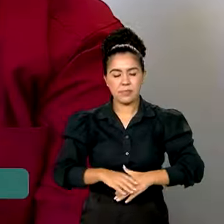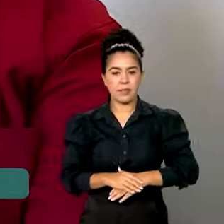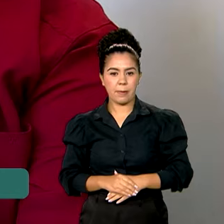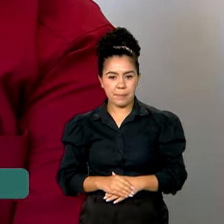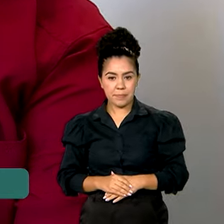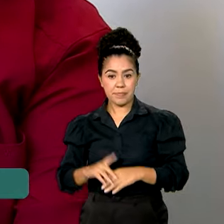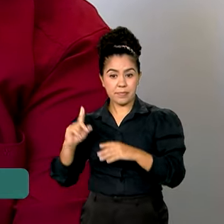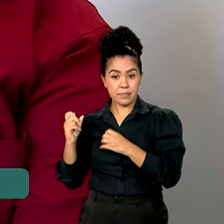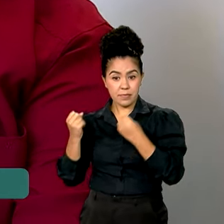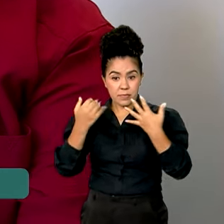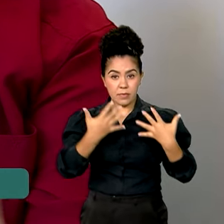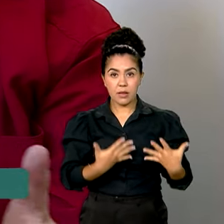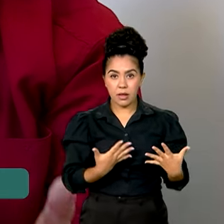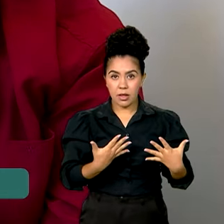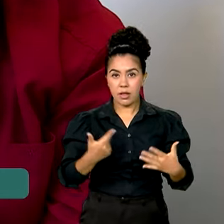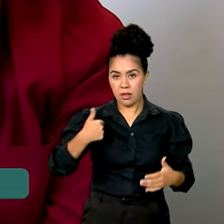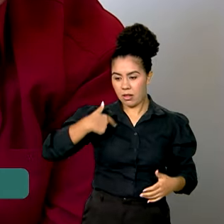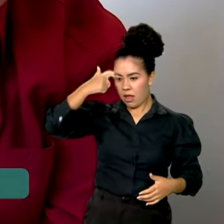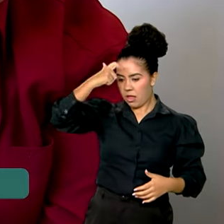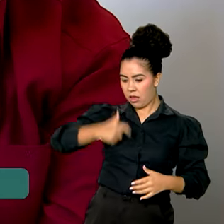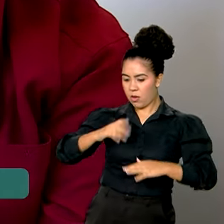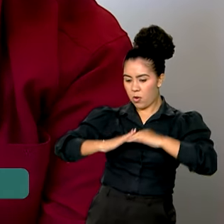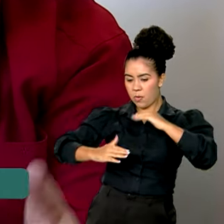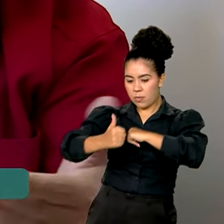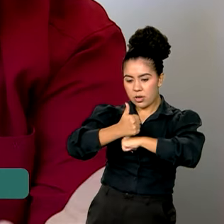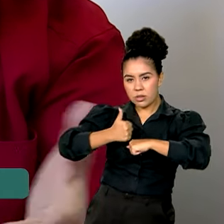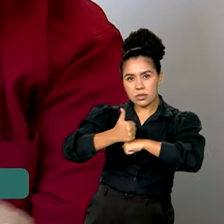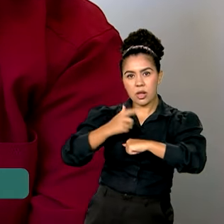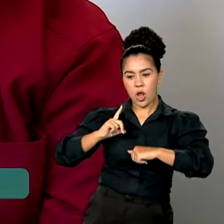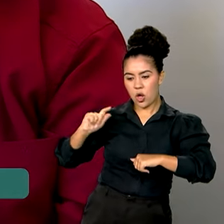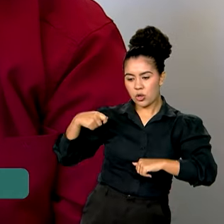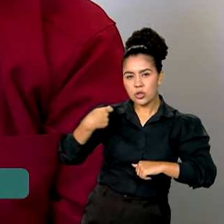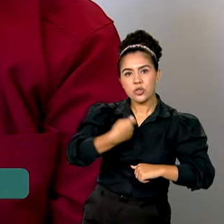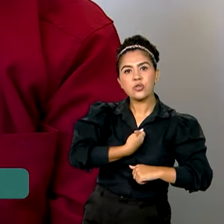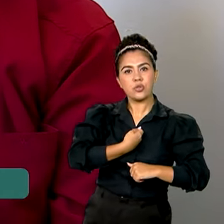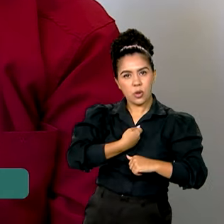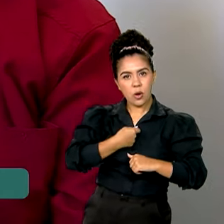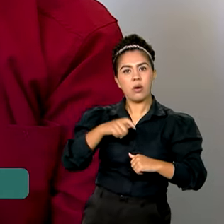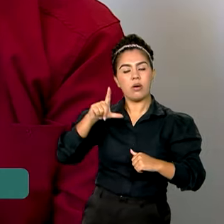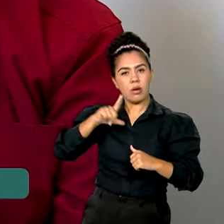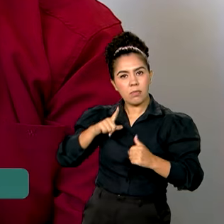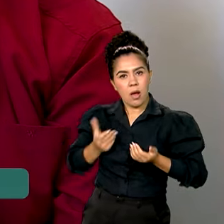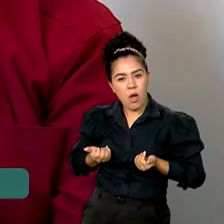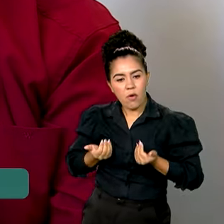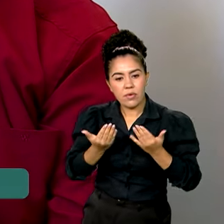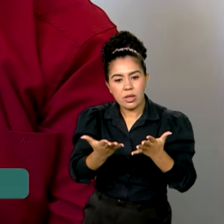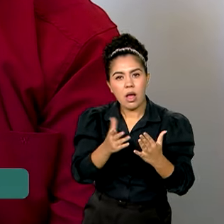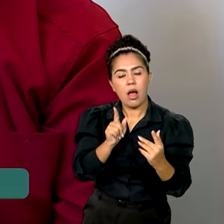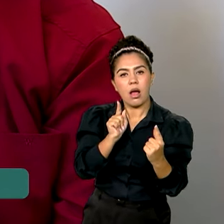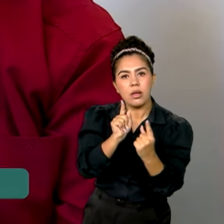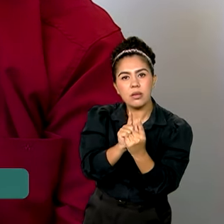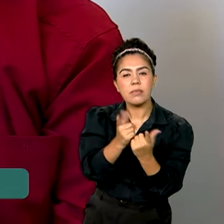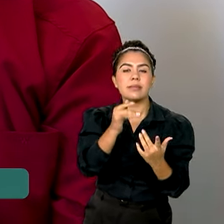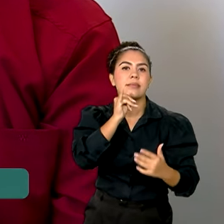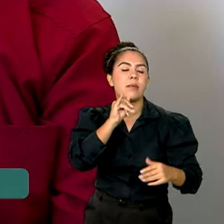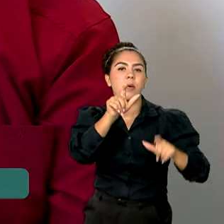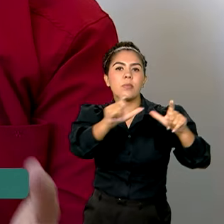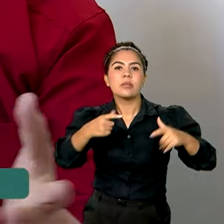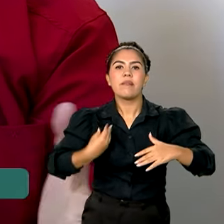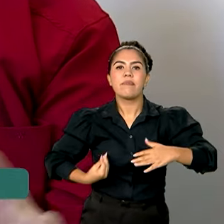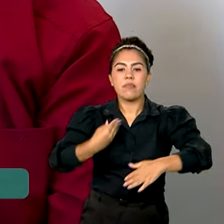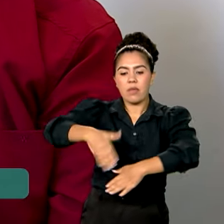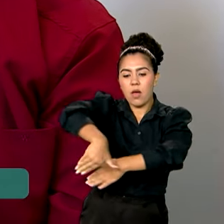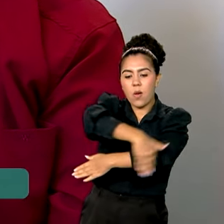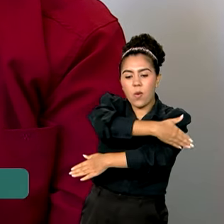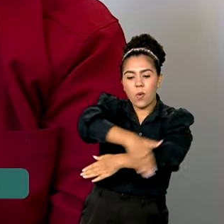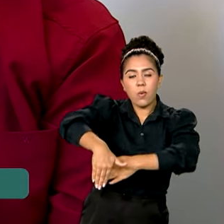Quando você é um recurso, você também é uma ponte daquilo para o alcance das coisas. A gente sabe, por exemplo, que uma pessoa em situação de rua, ela